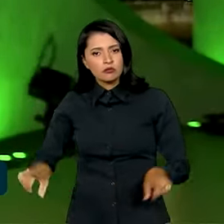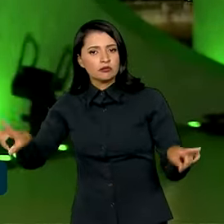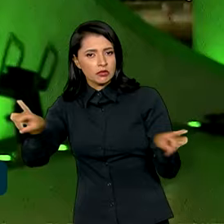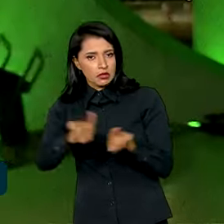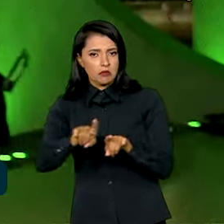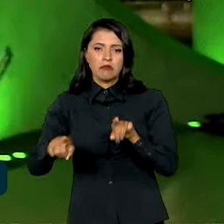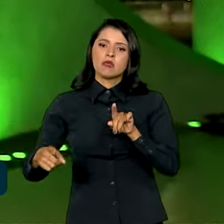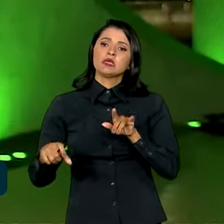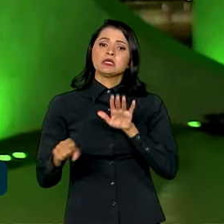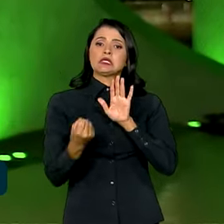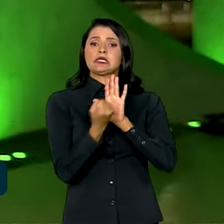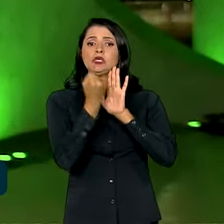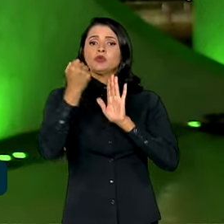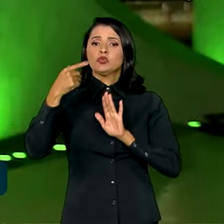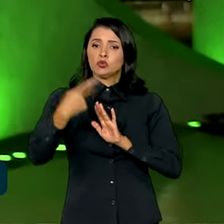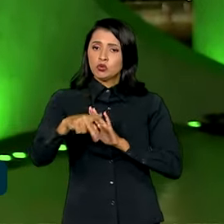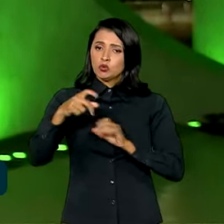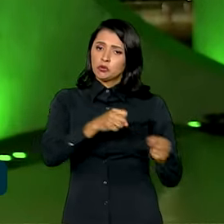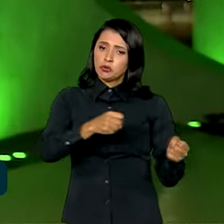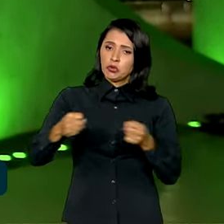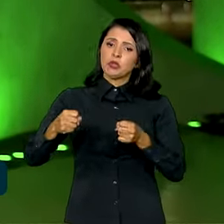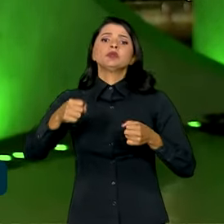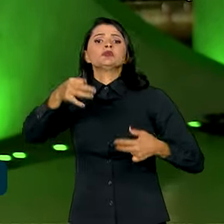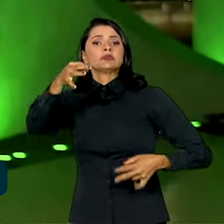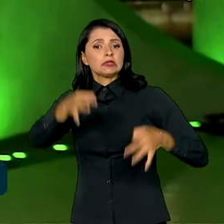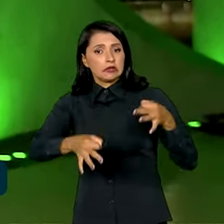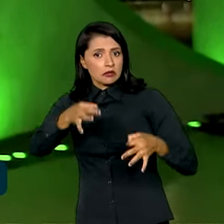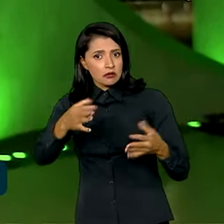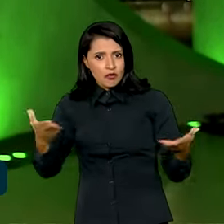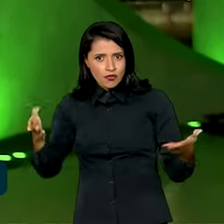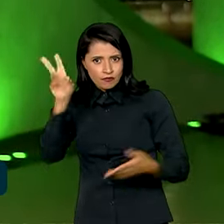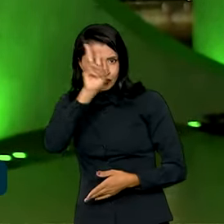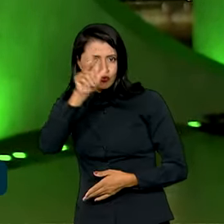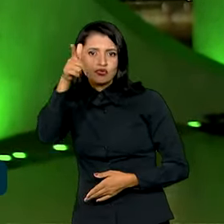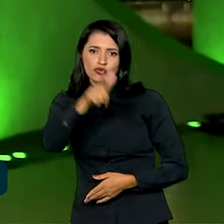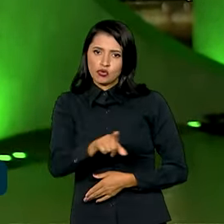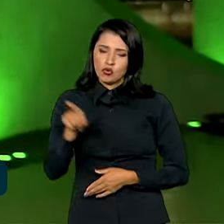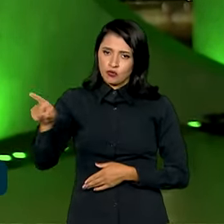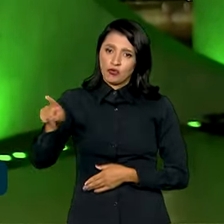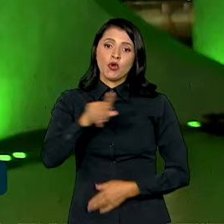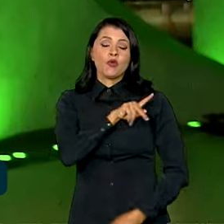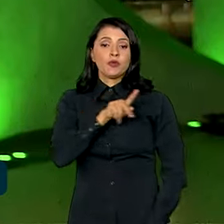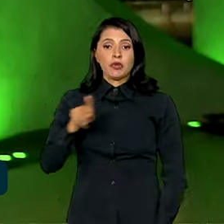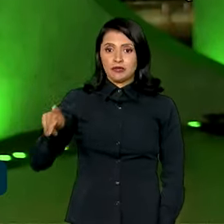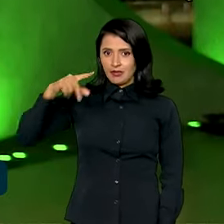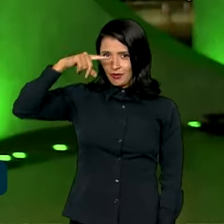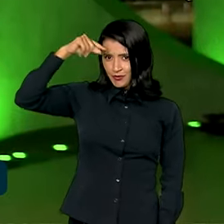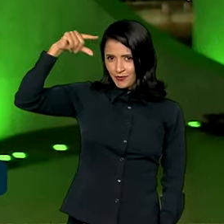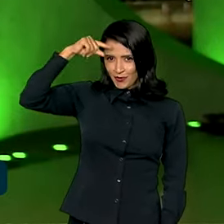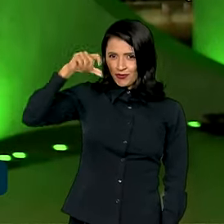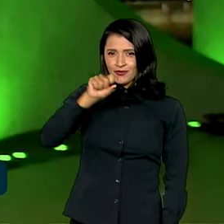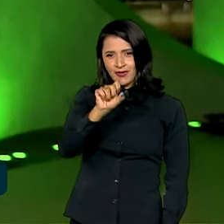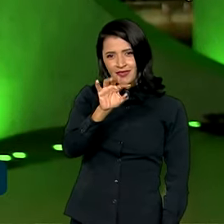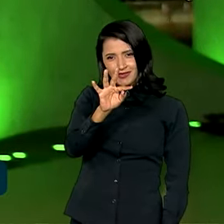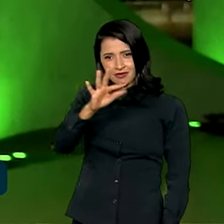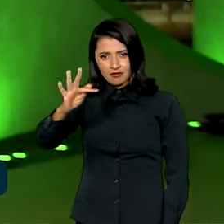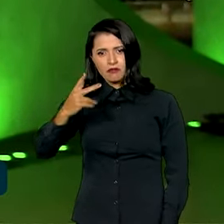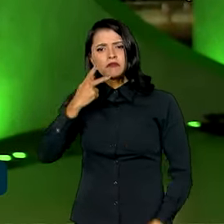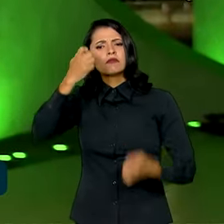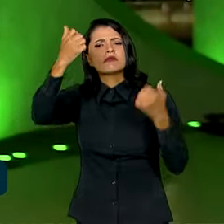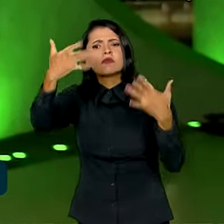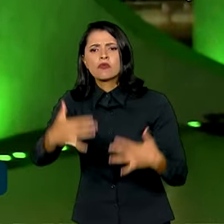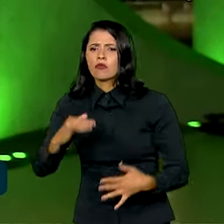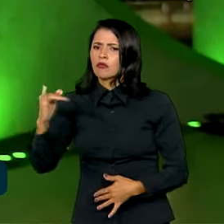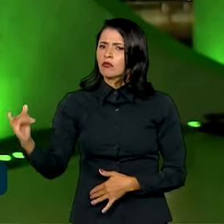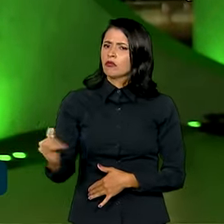judiciário. Por isso, hoje, relembrando os ataques, o presidente do STF, Luiz Roberto Barroso, falou sobre a importância